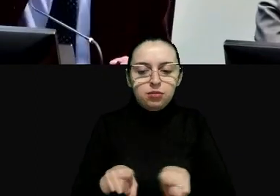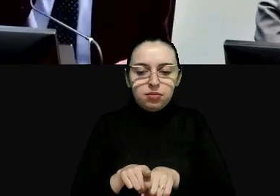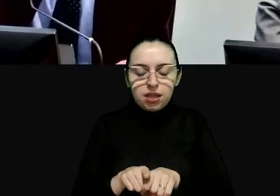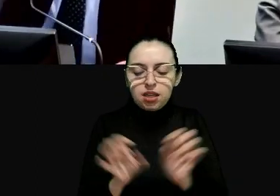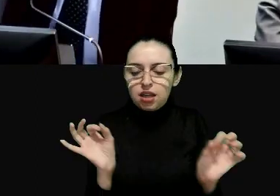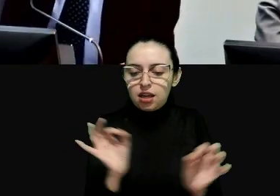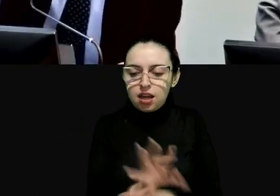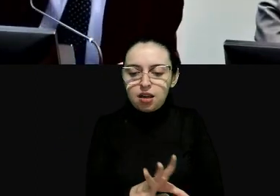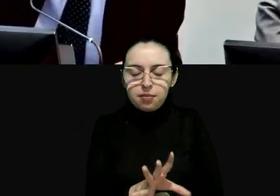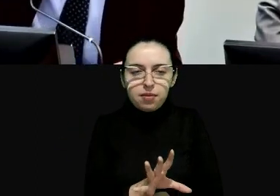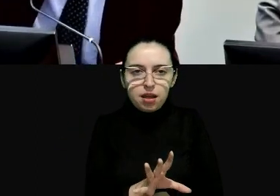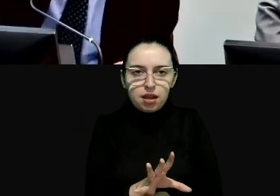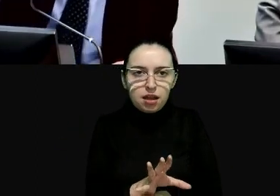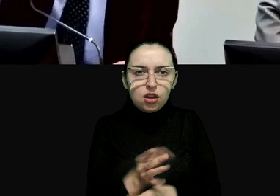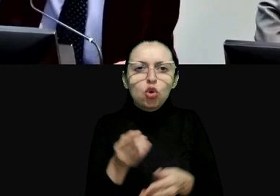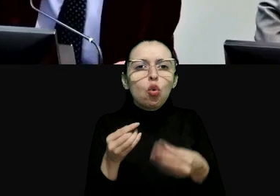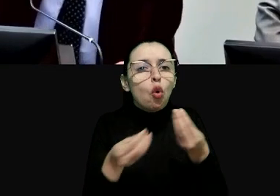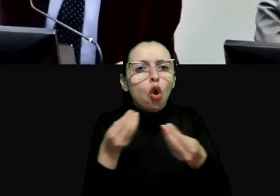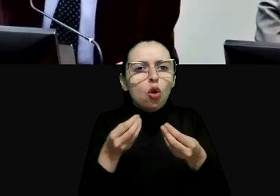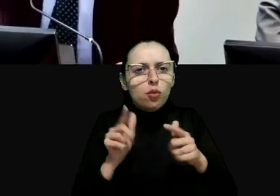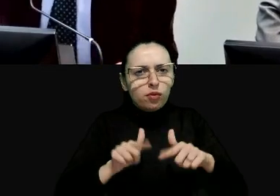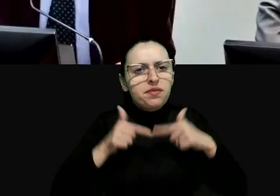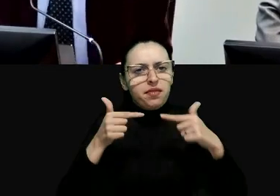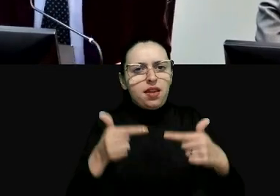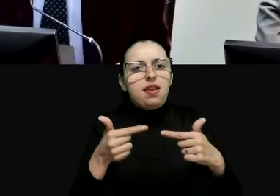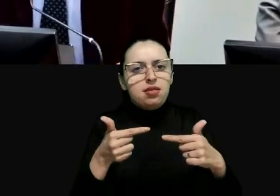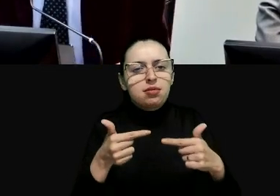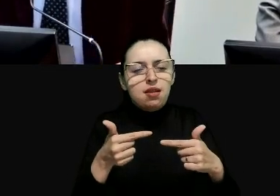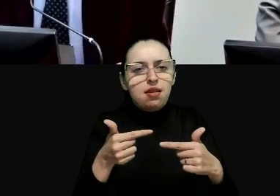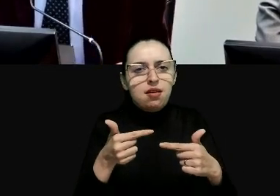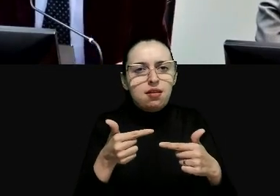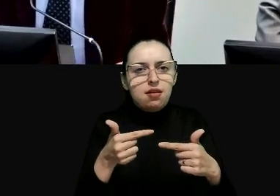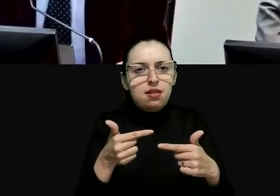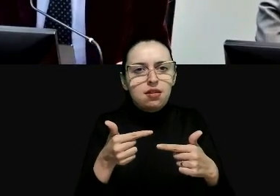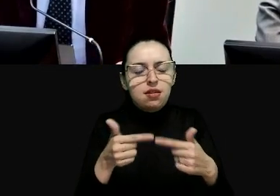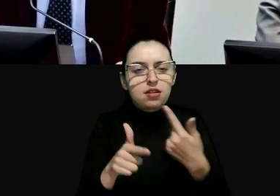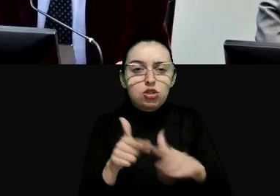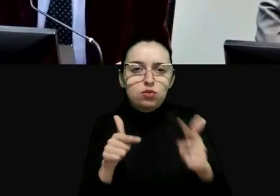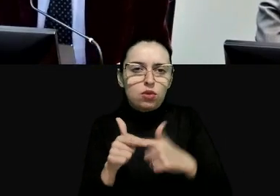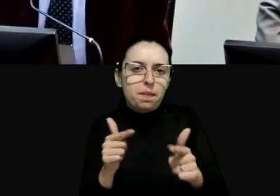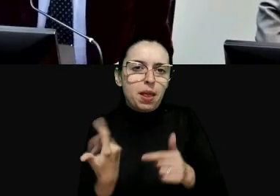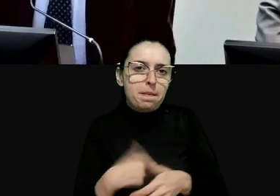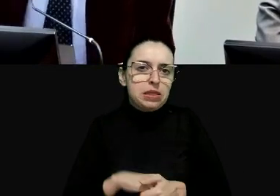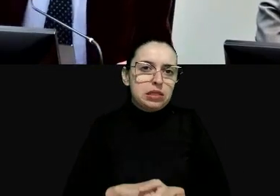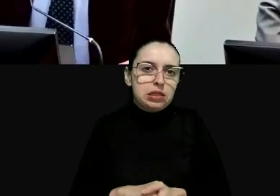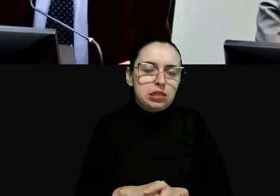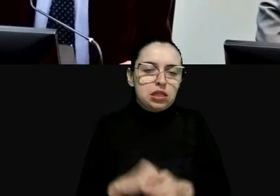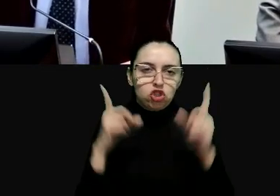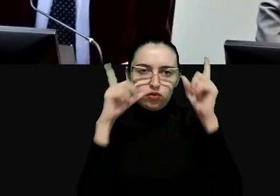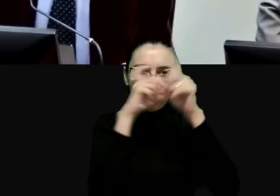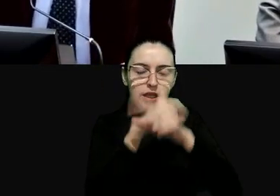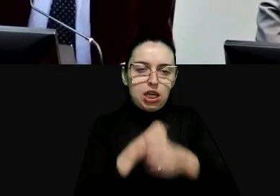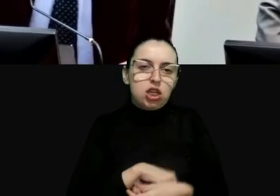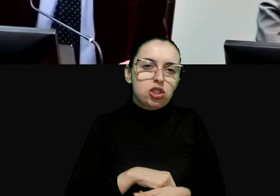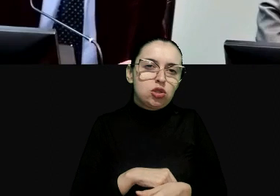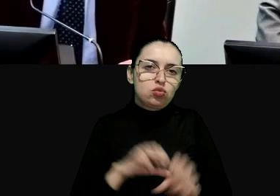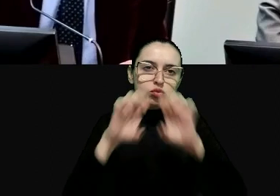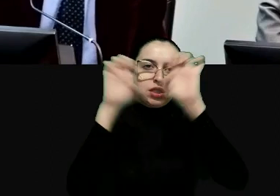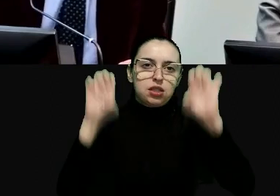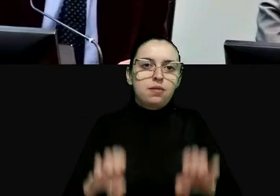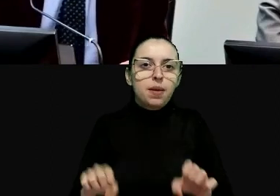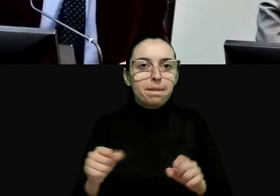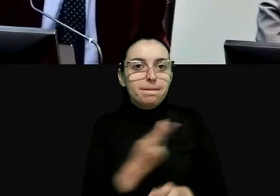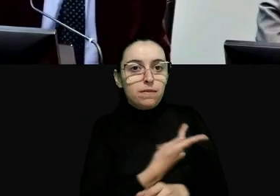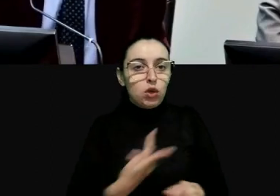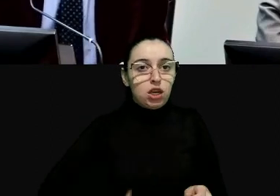para desenvolver vías como enfrentar esses desafios uma vez mais o sistema